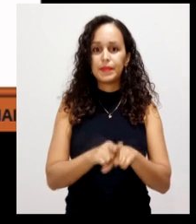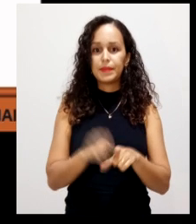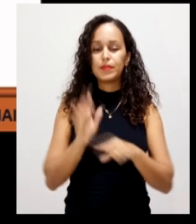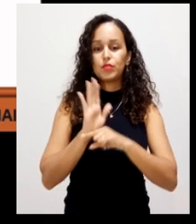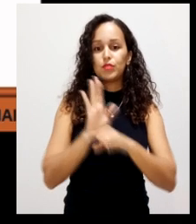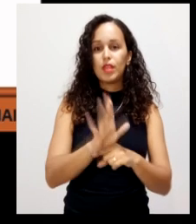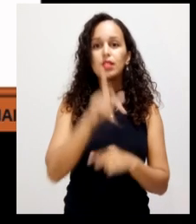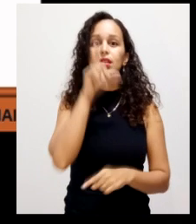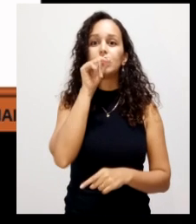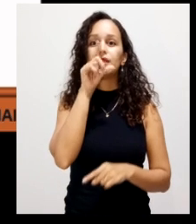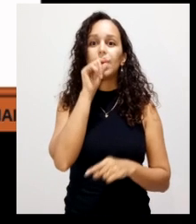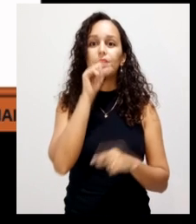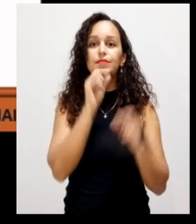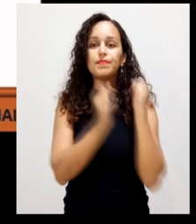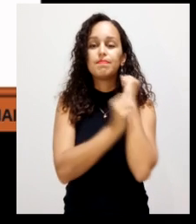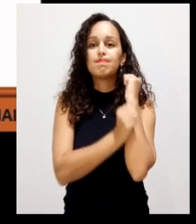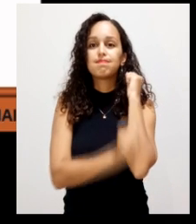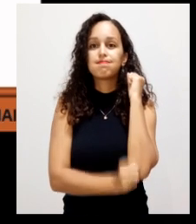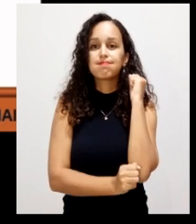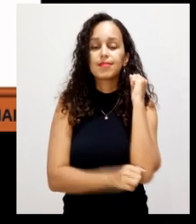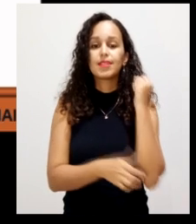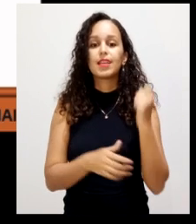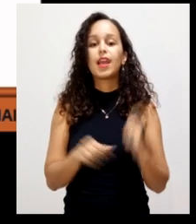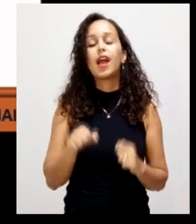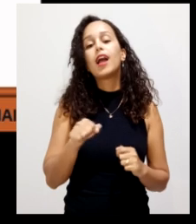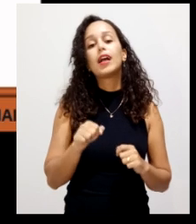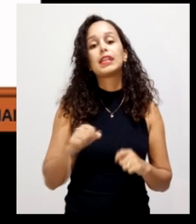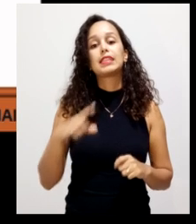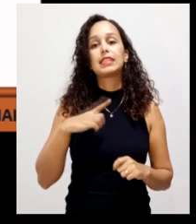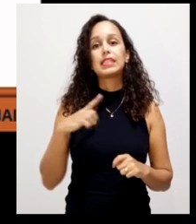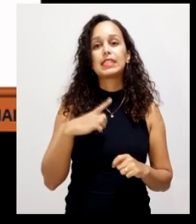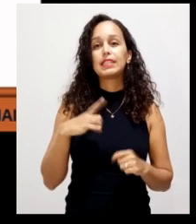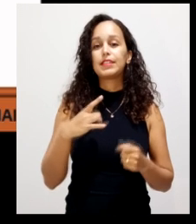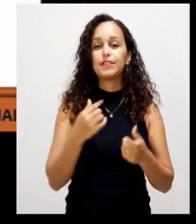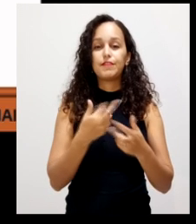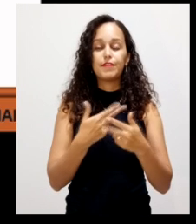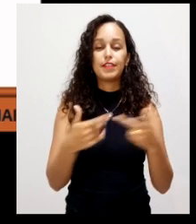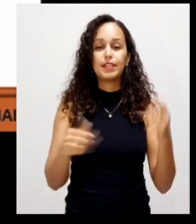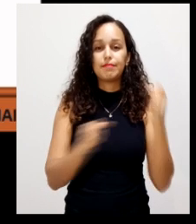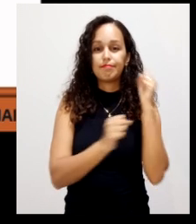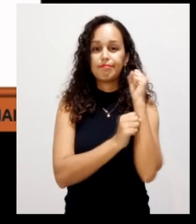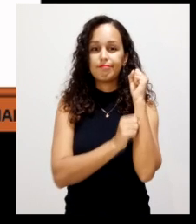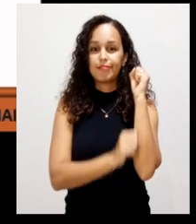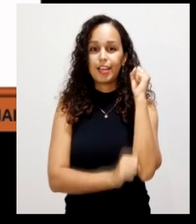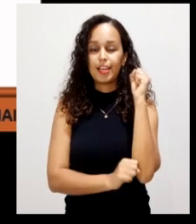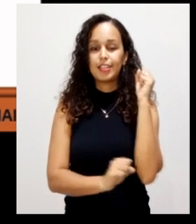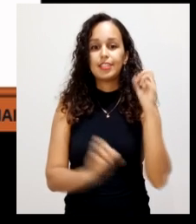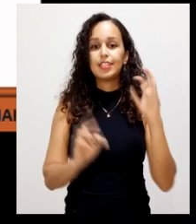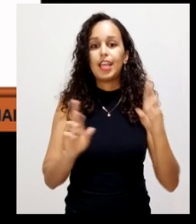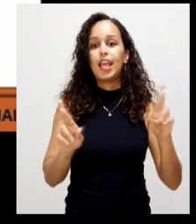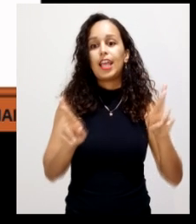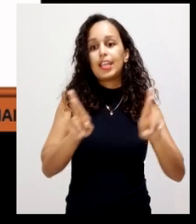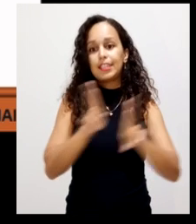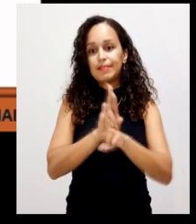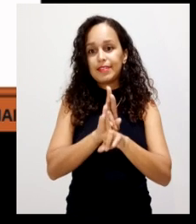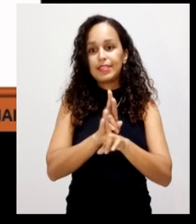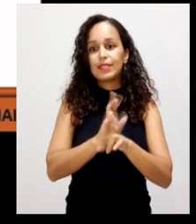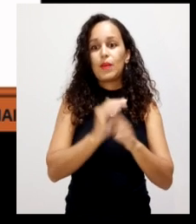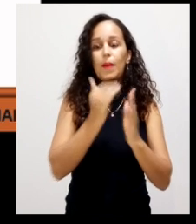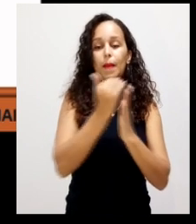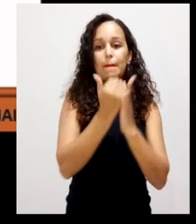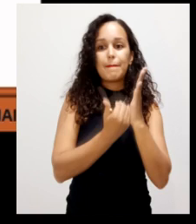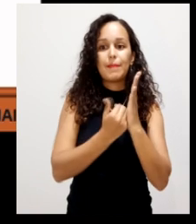os estercos das aves. Ele vai ter, são material de baixa relação CM, 12 para 1,